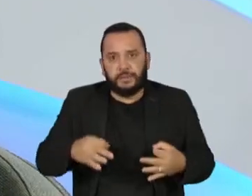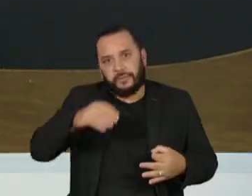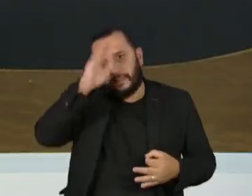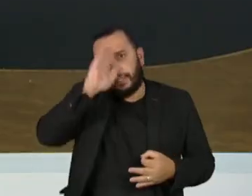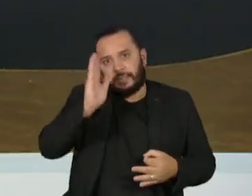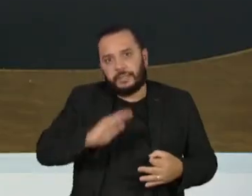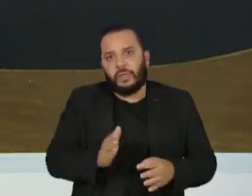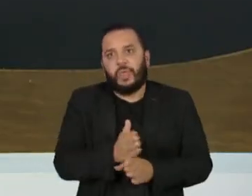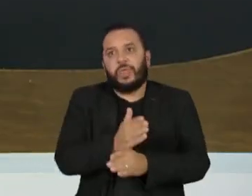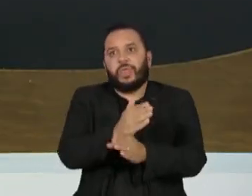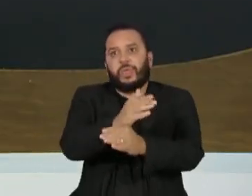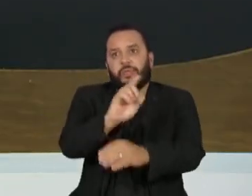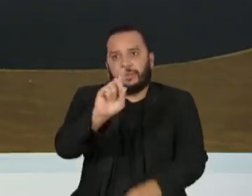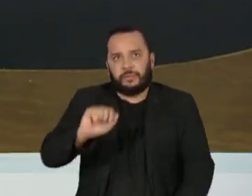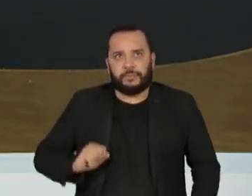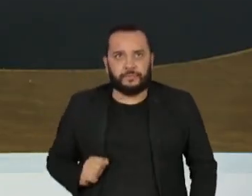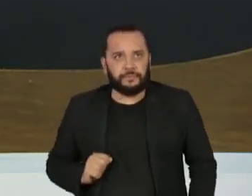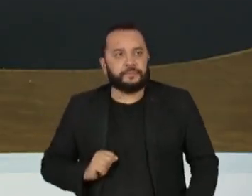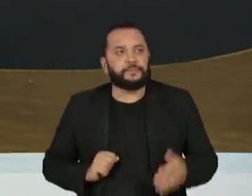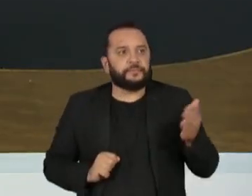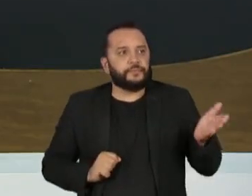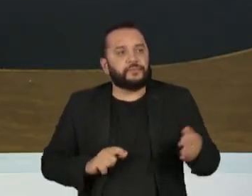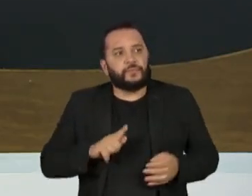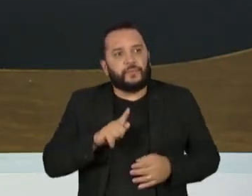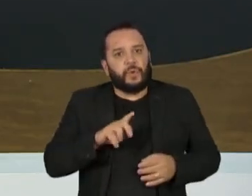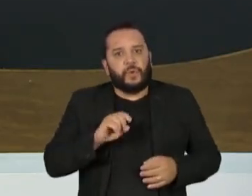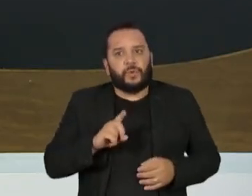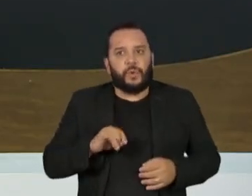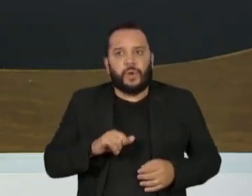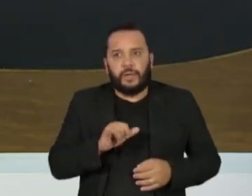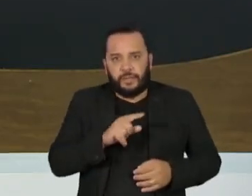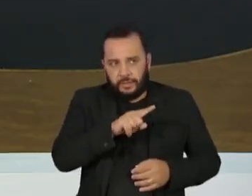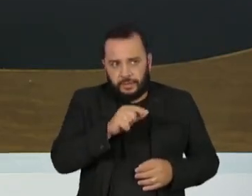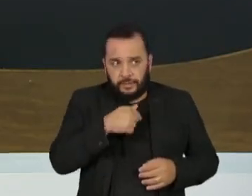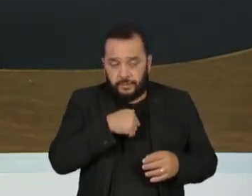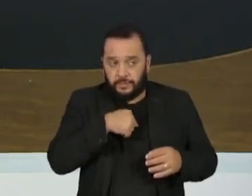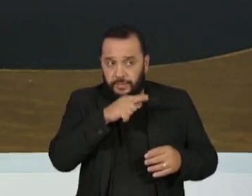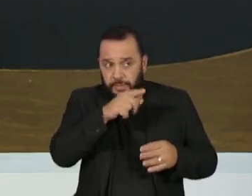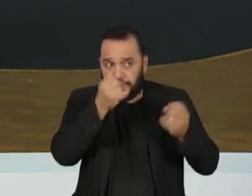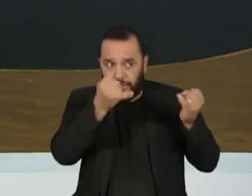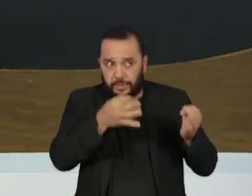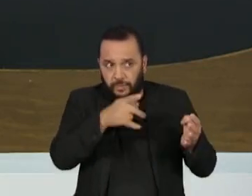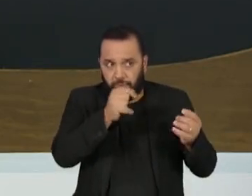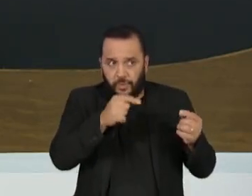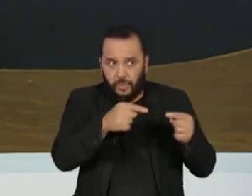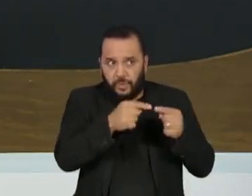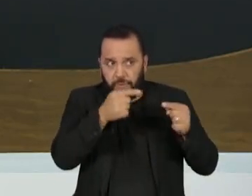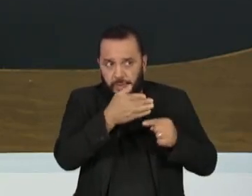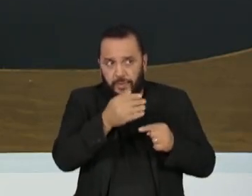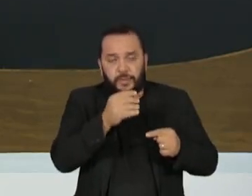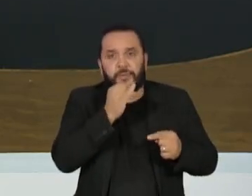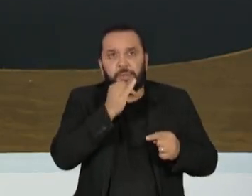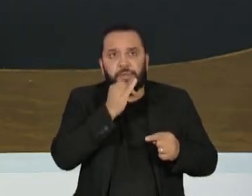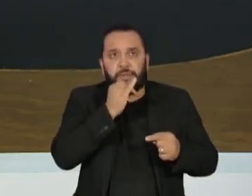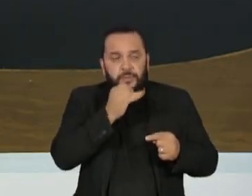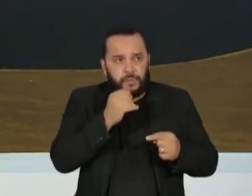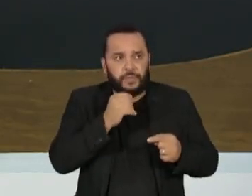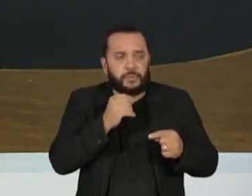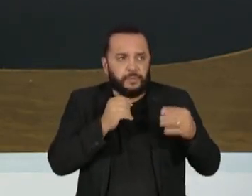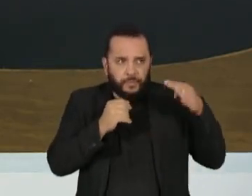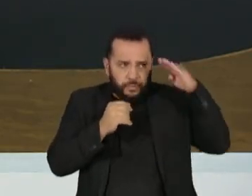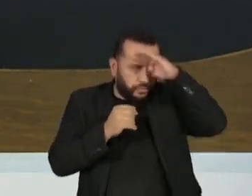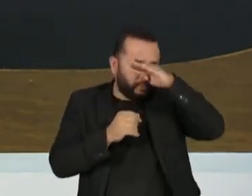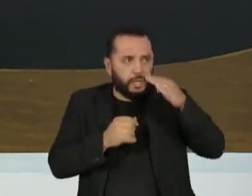Agora, no final, o senhor voltou no ponto do Godoy, que era o ponto que eu ia puxar, porque o que a gente está vendo, por enquanto, não é uma aceitação do resultado